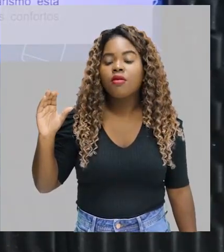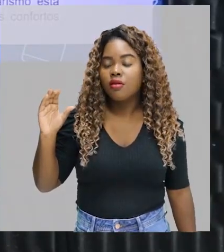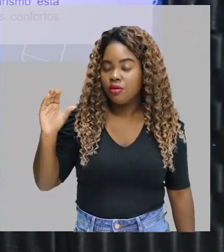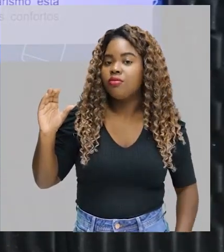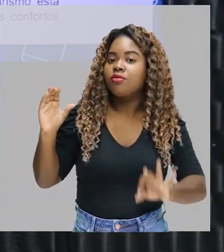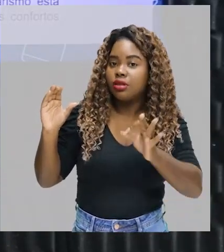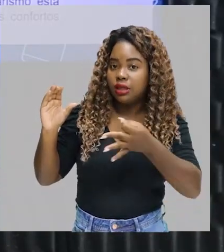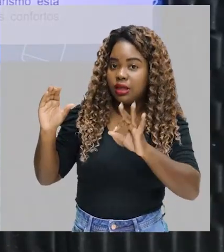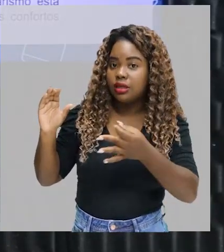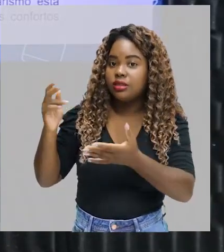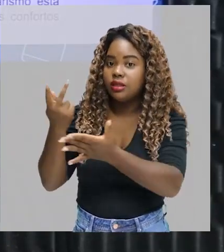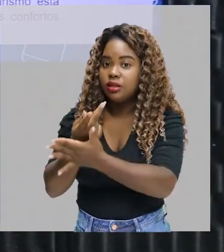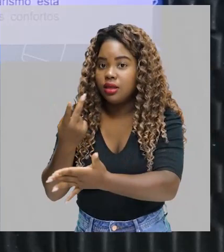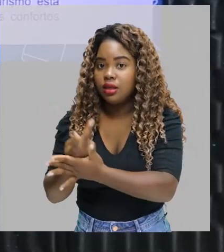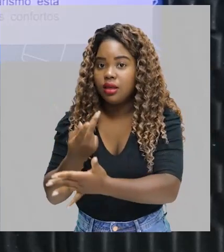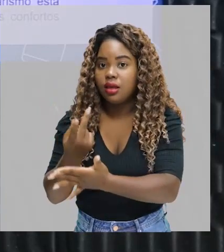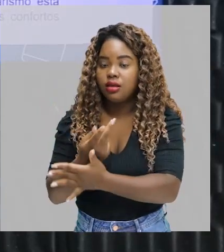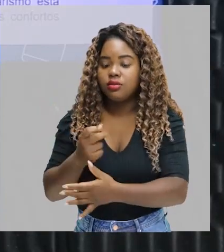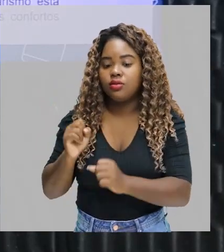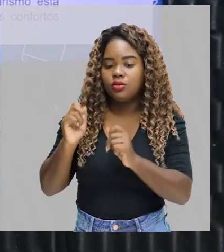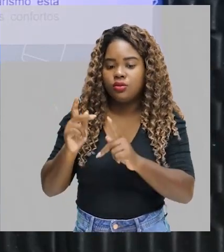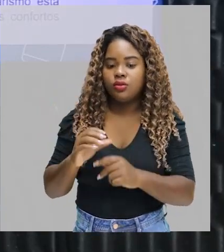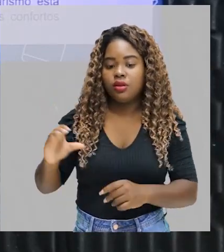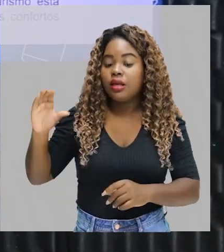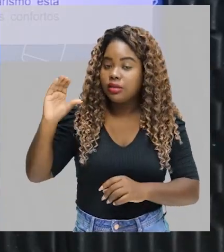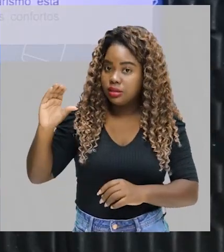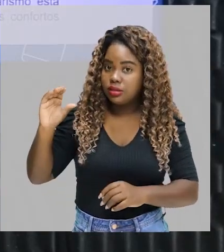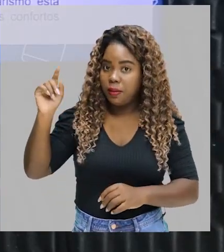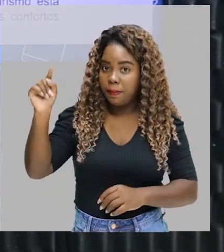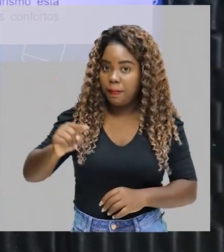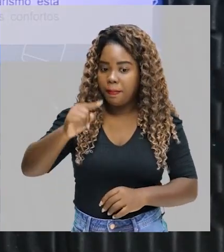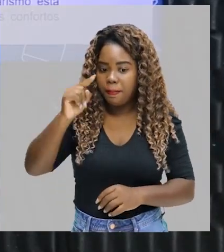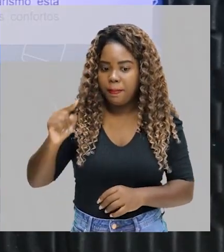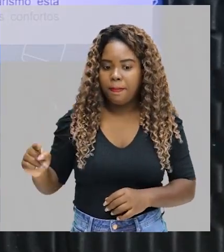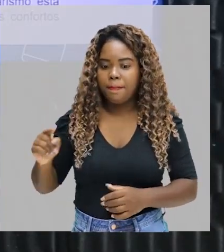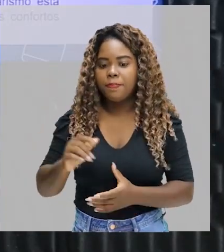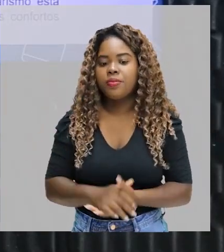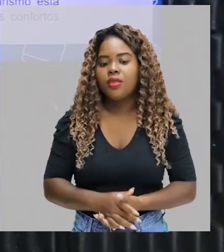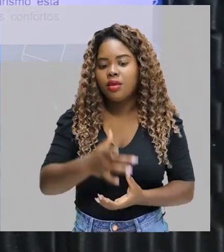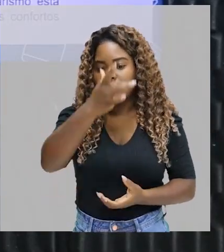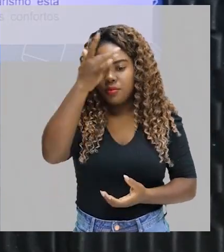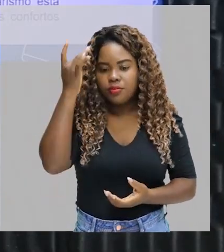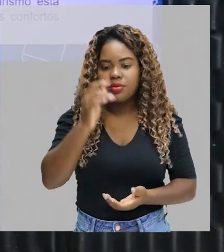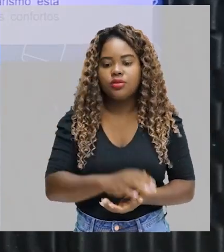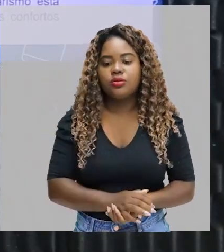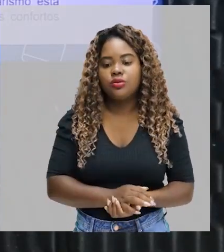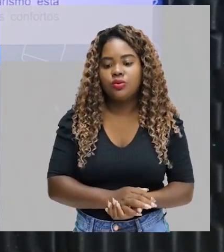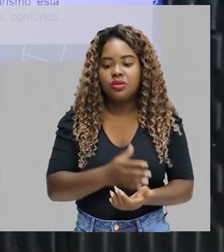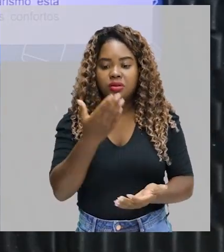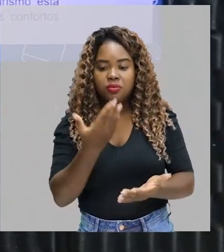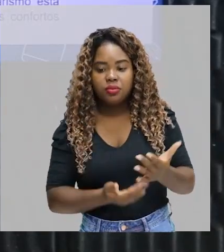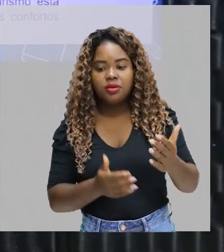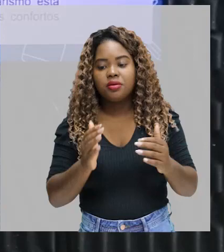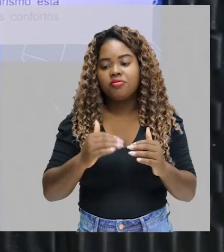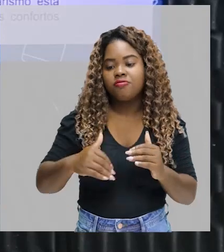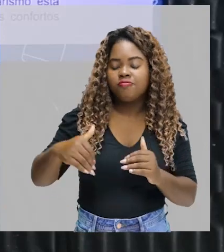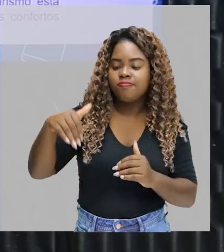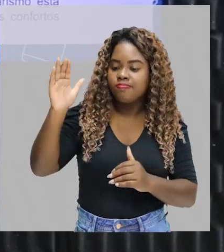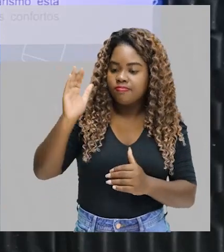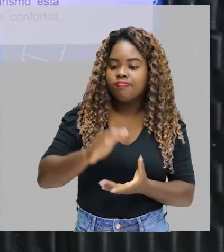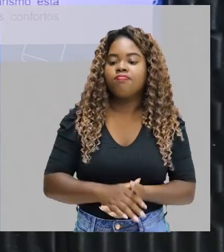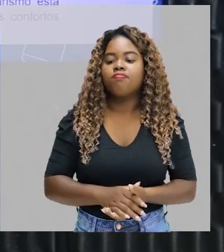é a opção correta. Pessoas que têm gasto calórico elevado são consideradas ativas e não sedentárias.